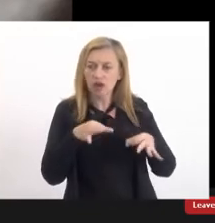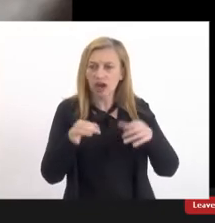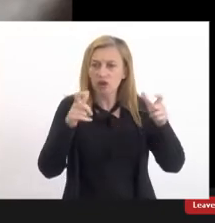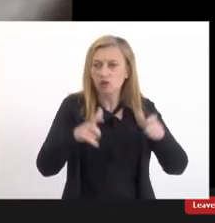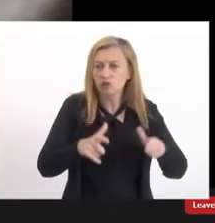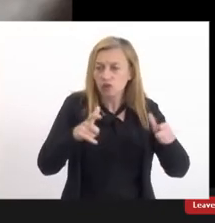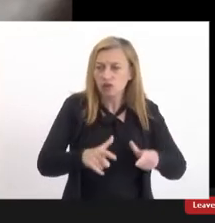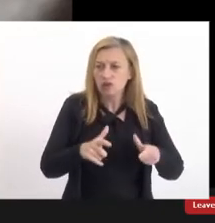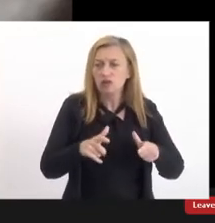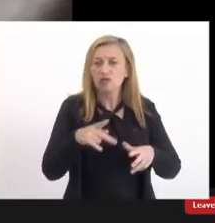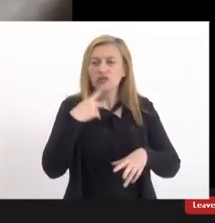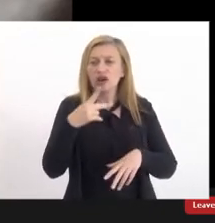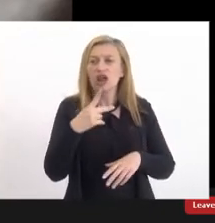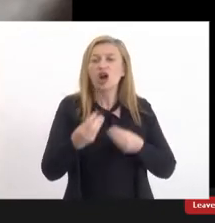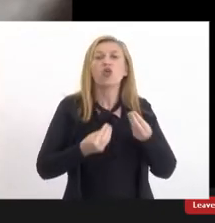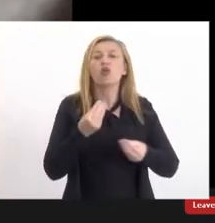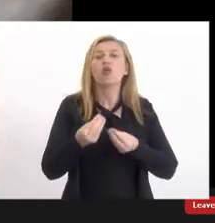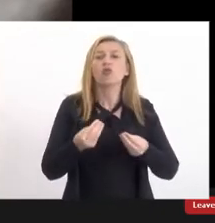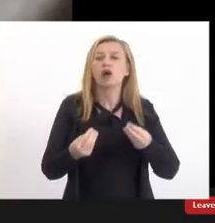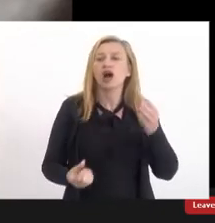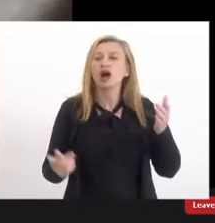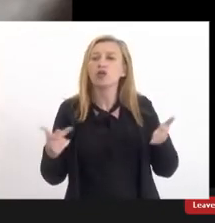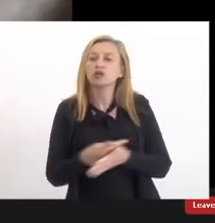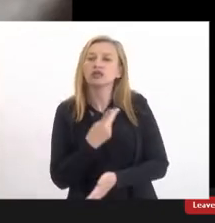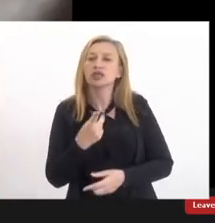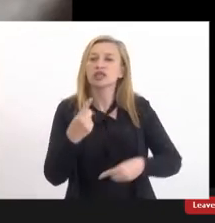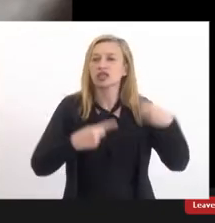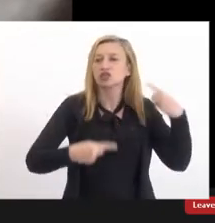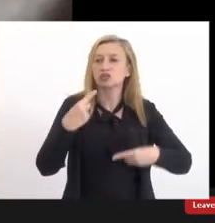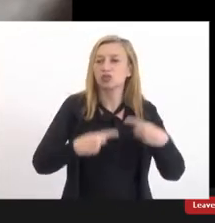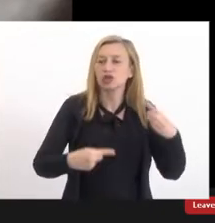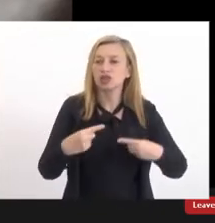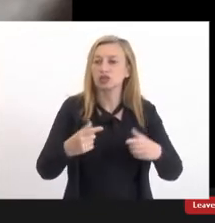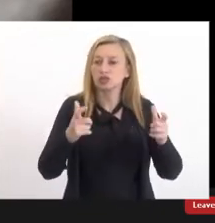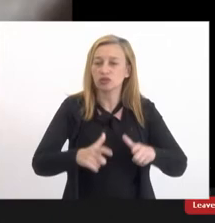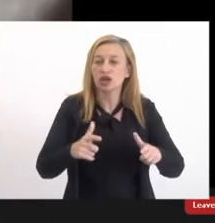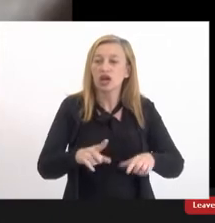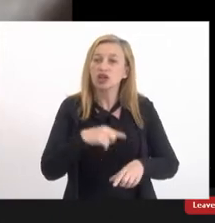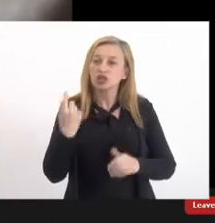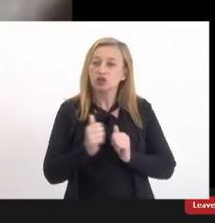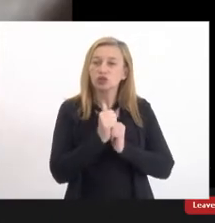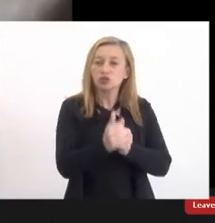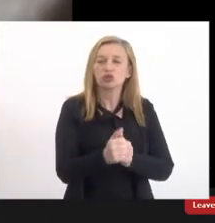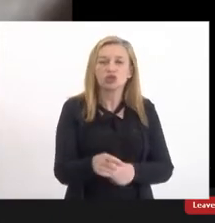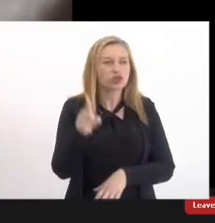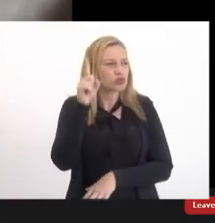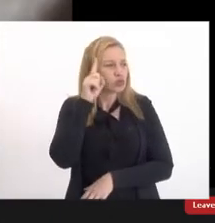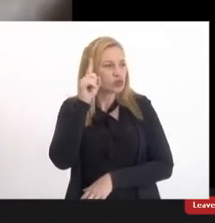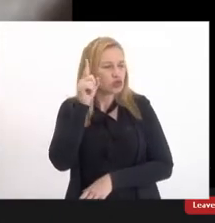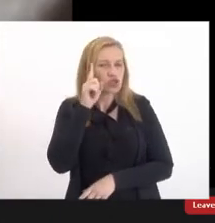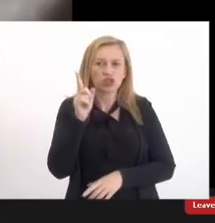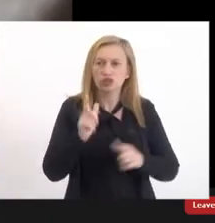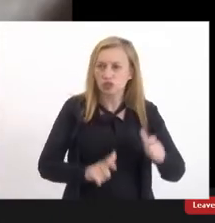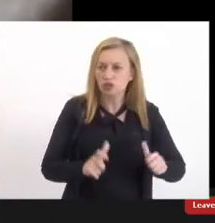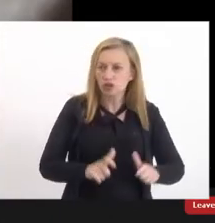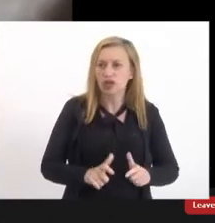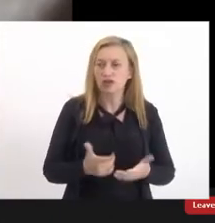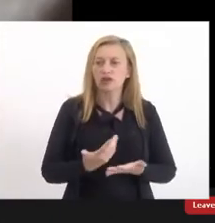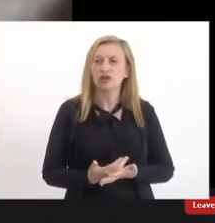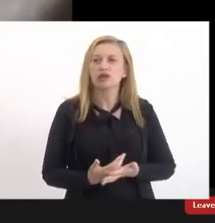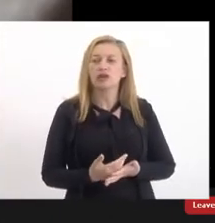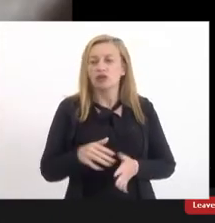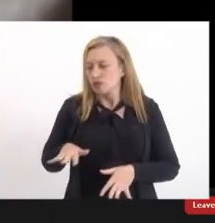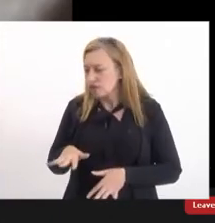e vão ditar como as políticas acontecem nesse território porque nós aqui que conduzimos o dia a dia desse território seja do mais